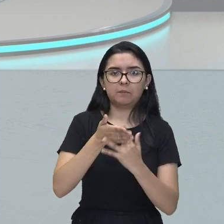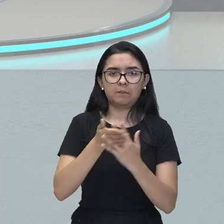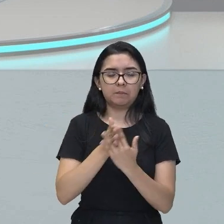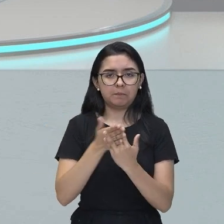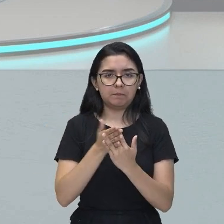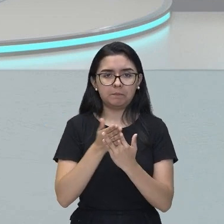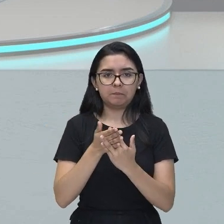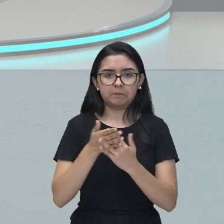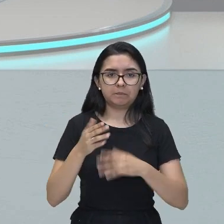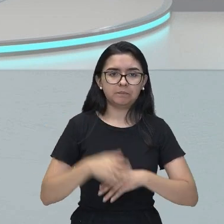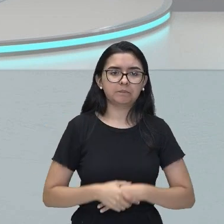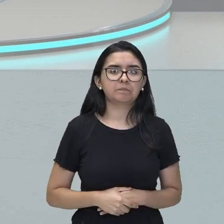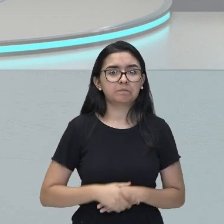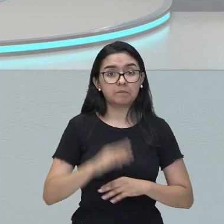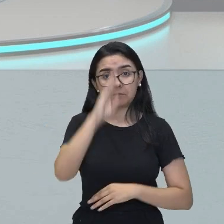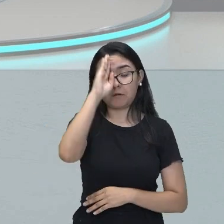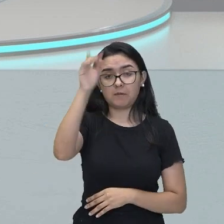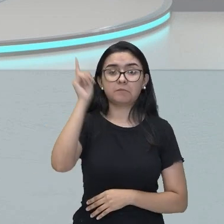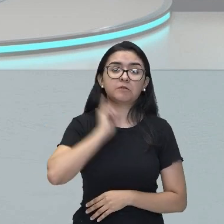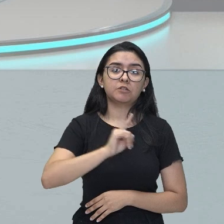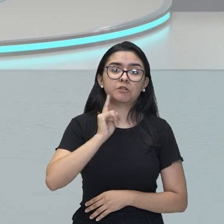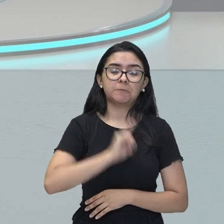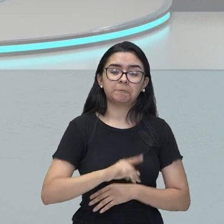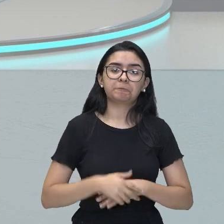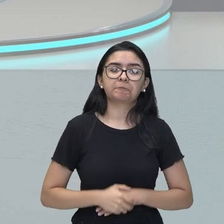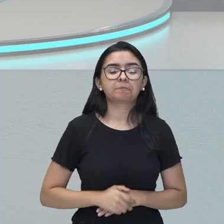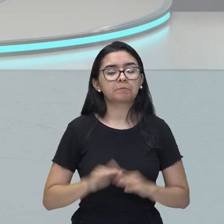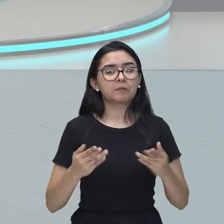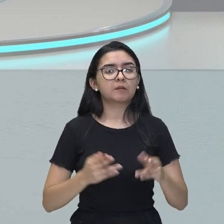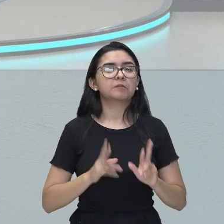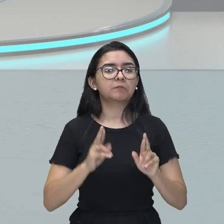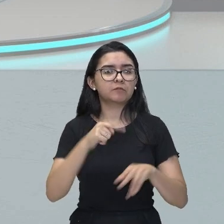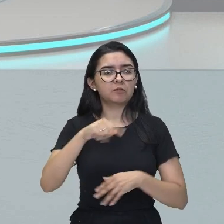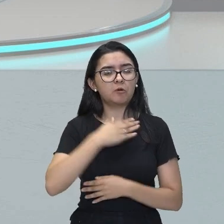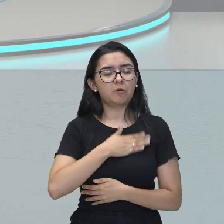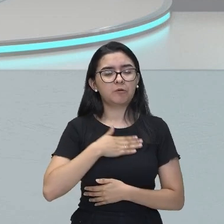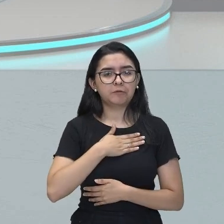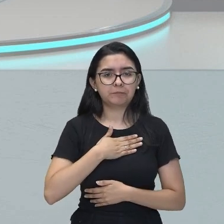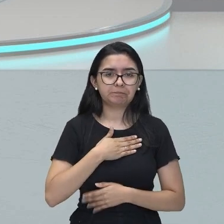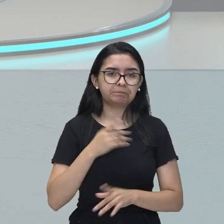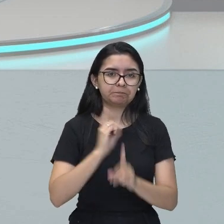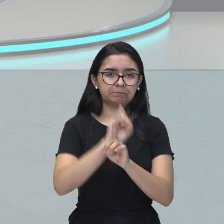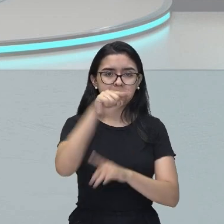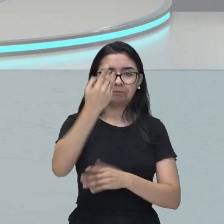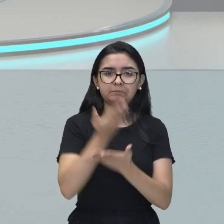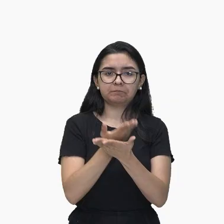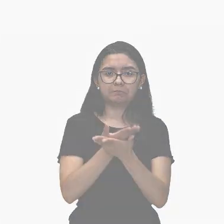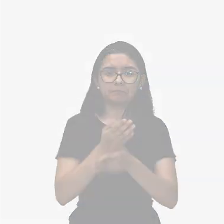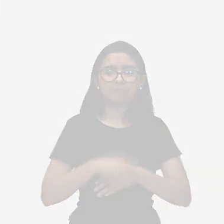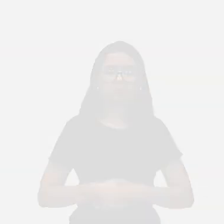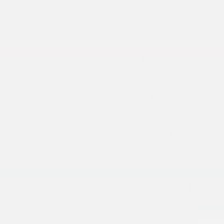especialmente Minas Gerais, ok? Então espero que tenham gostado e até a próxima!